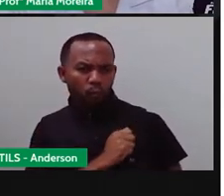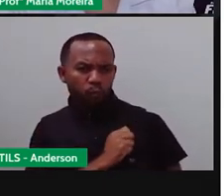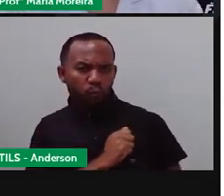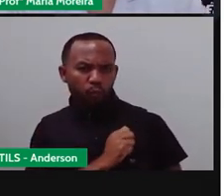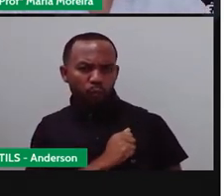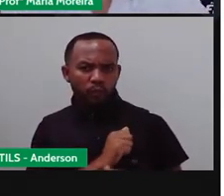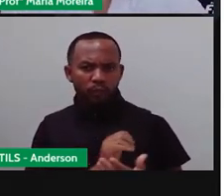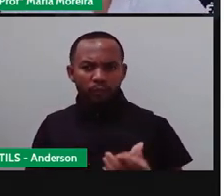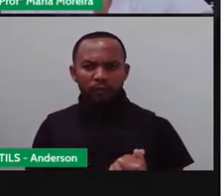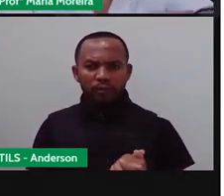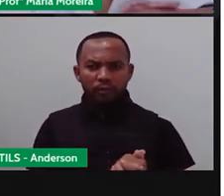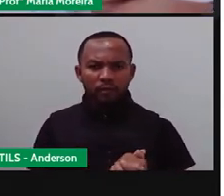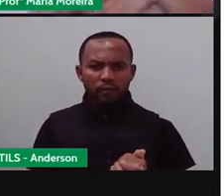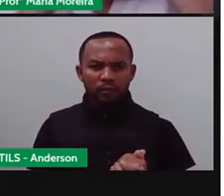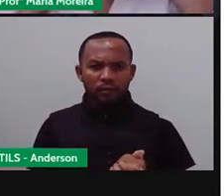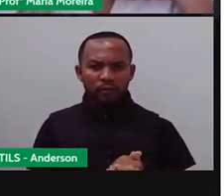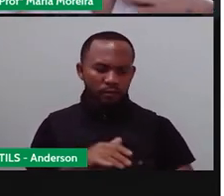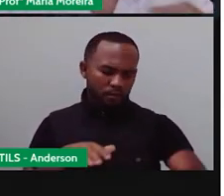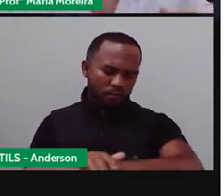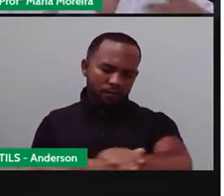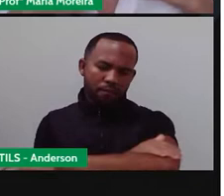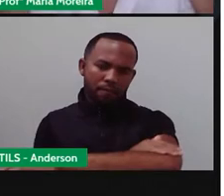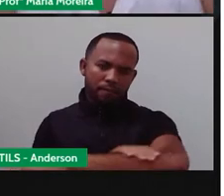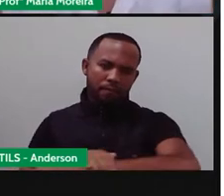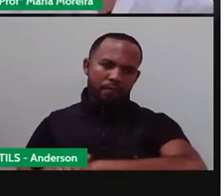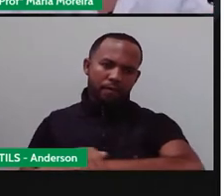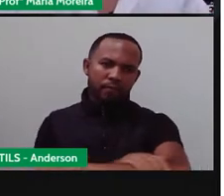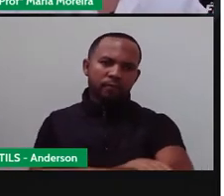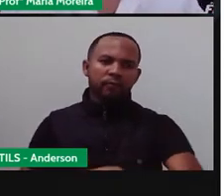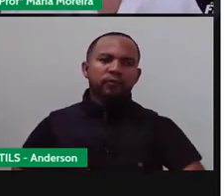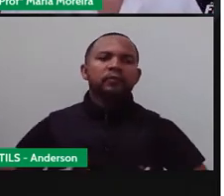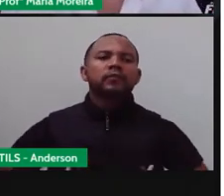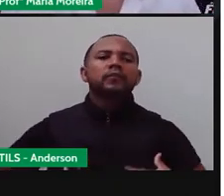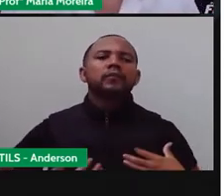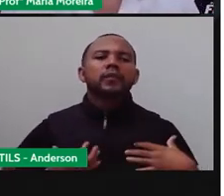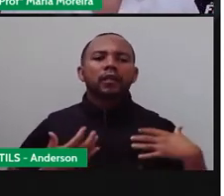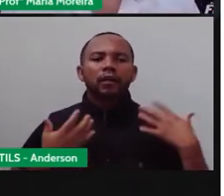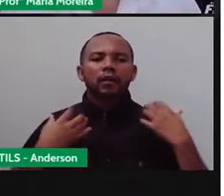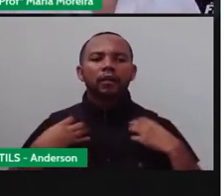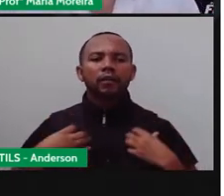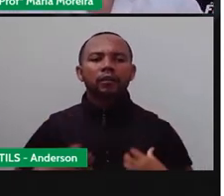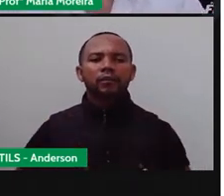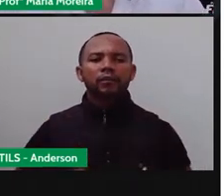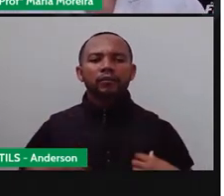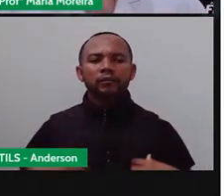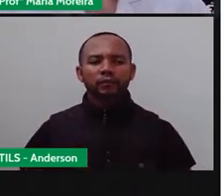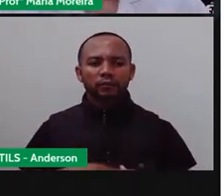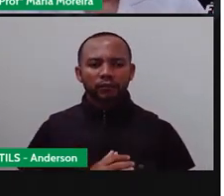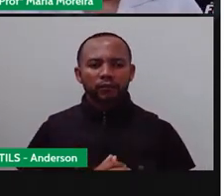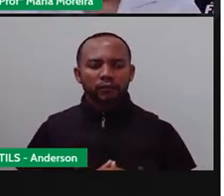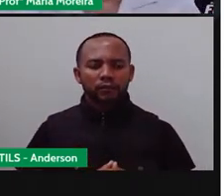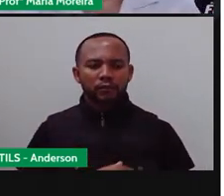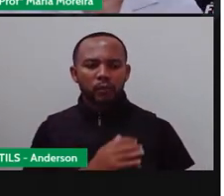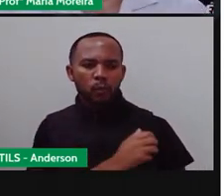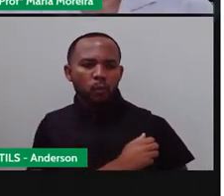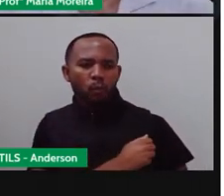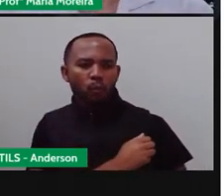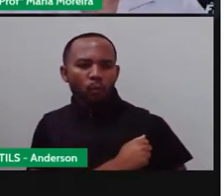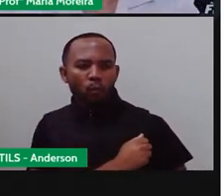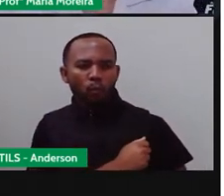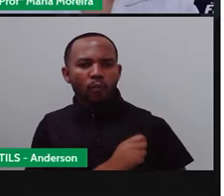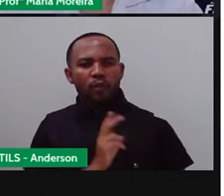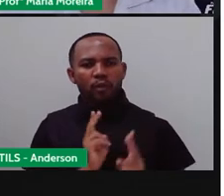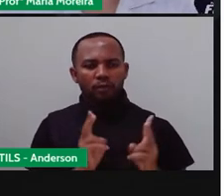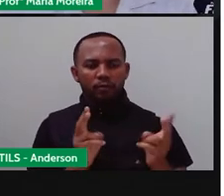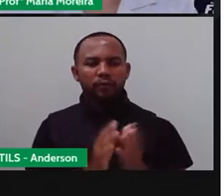Mamíferos, olha, a pele, respiração pulmonar, Amamentação, não é isso?